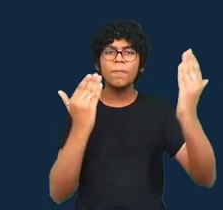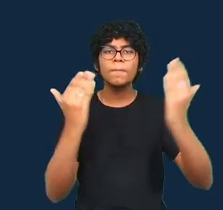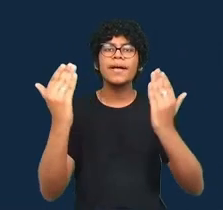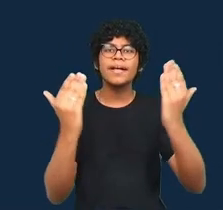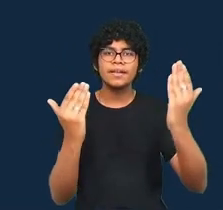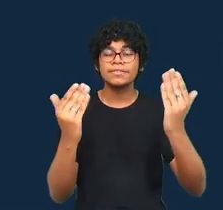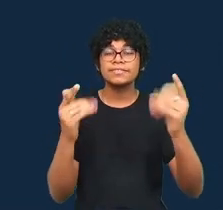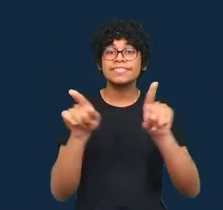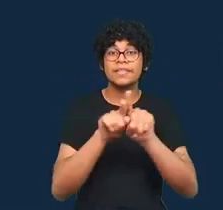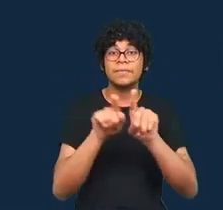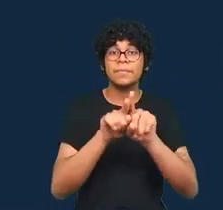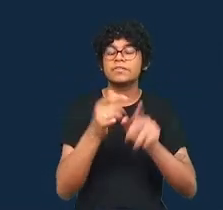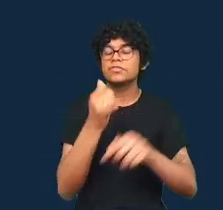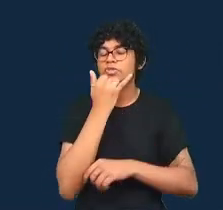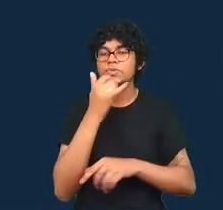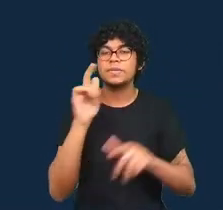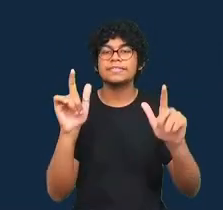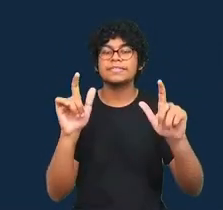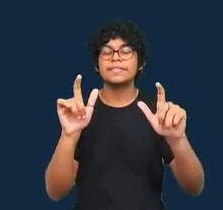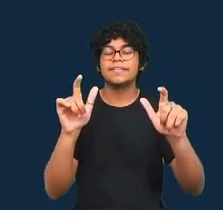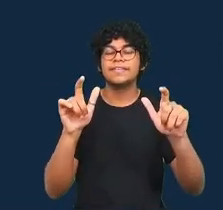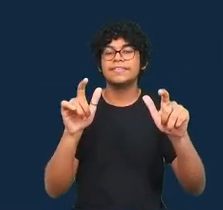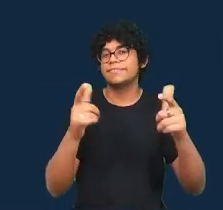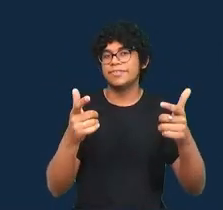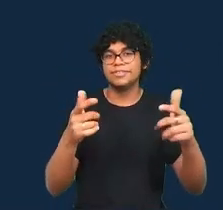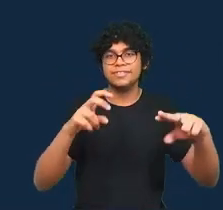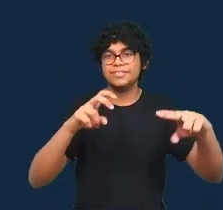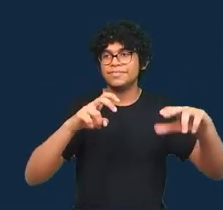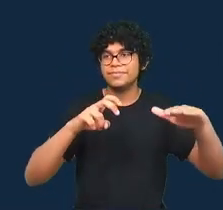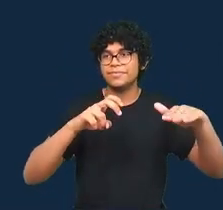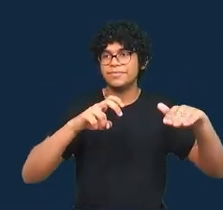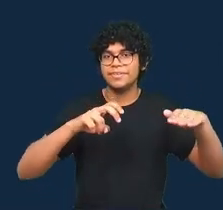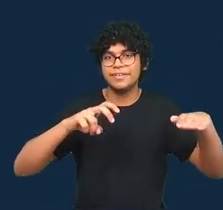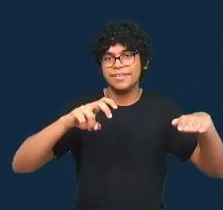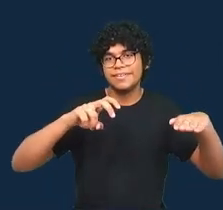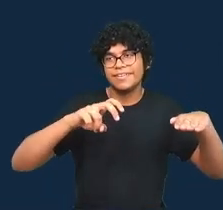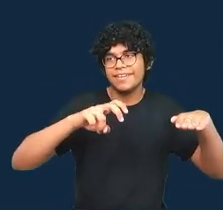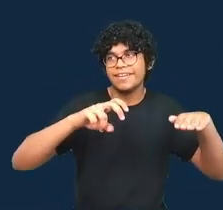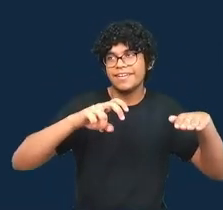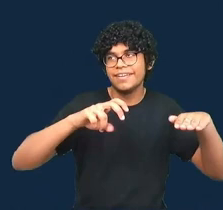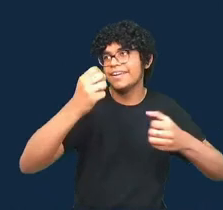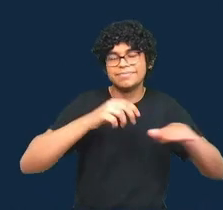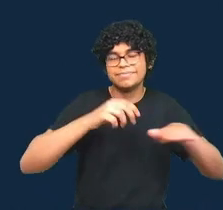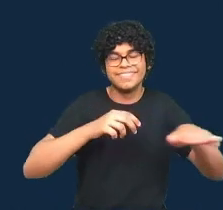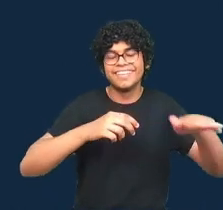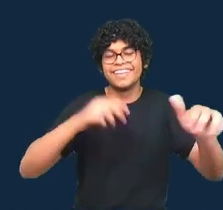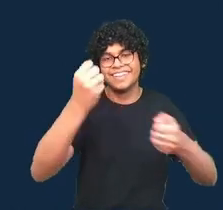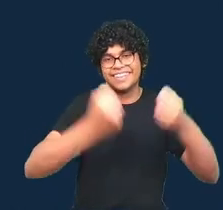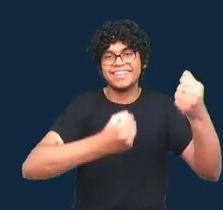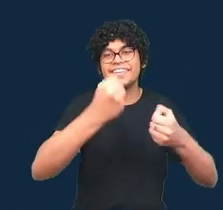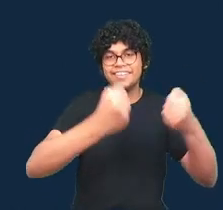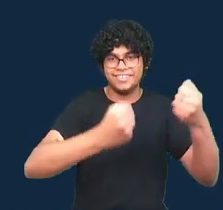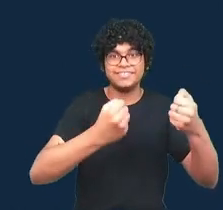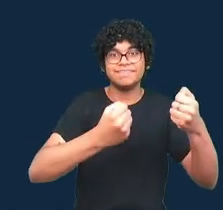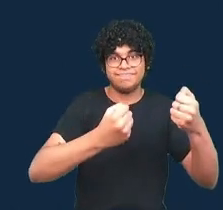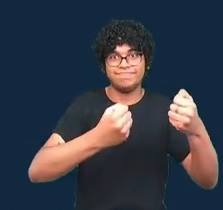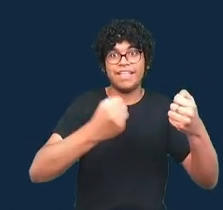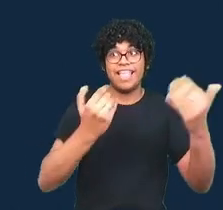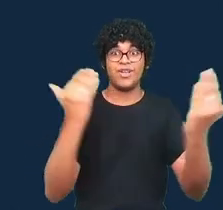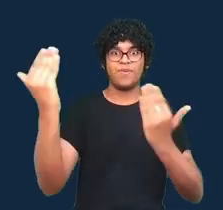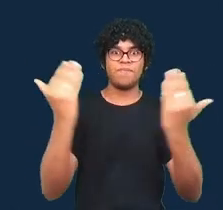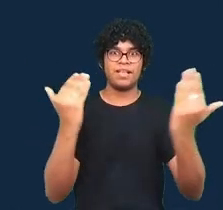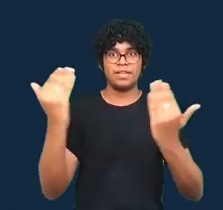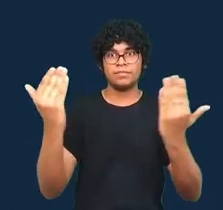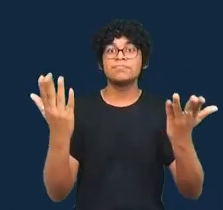de estacionamento desculpe o mesmo espaço de uma vaga de estacionamento e de uma cela então vários autores